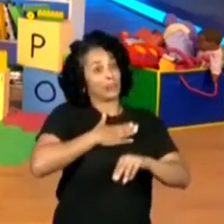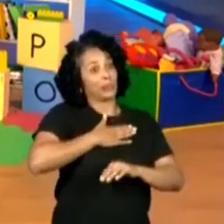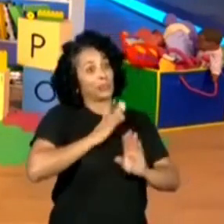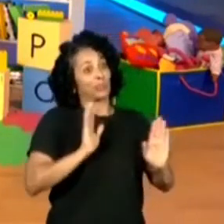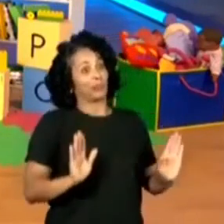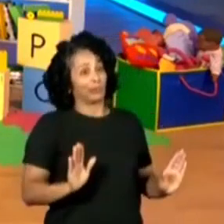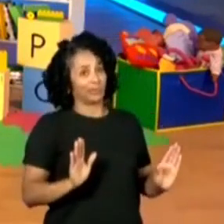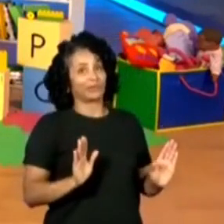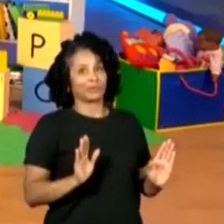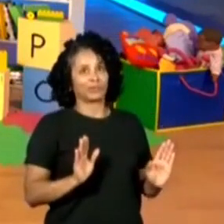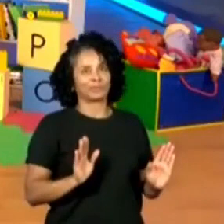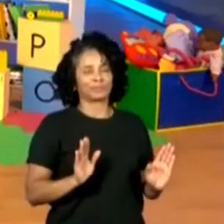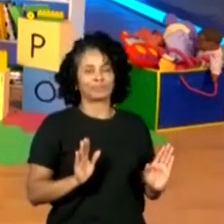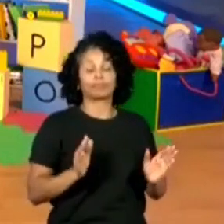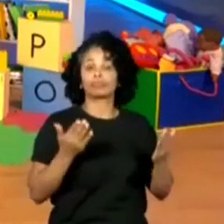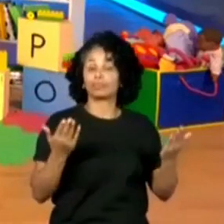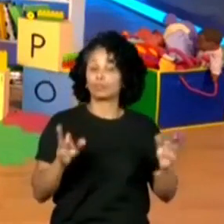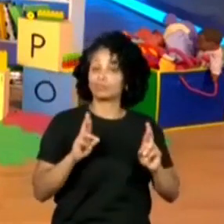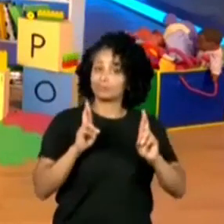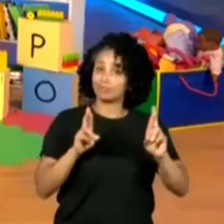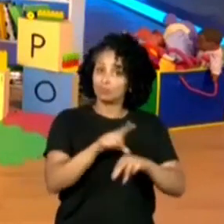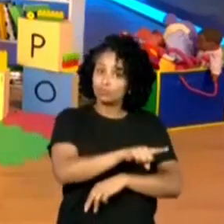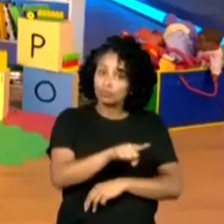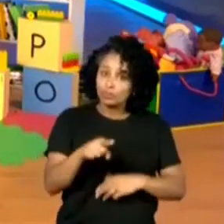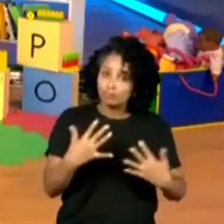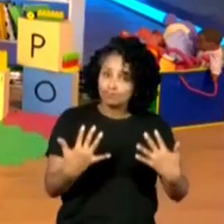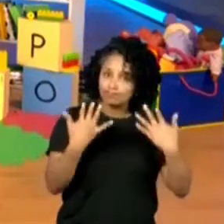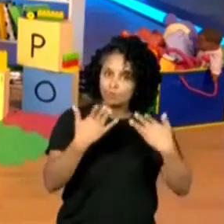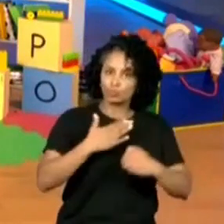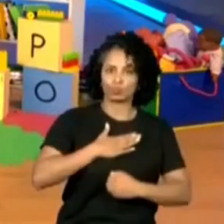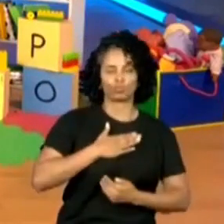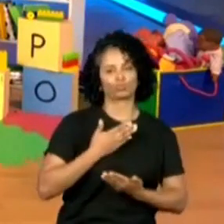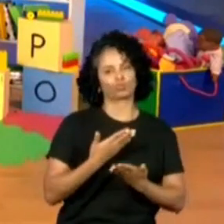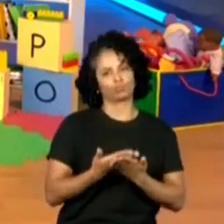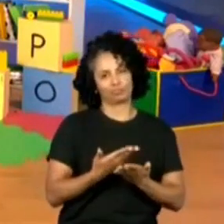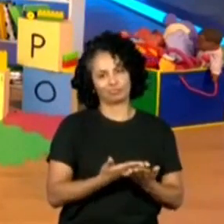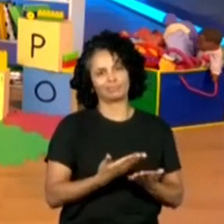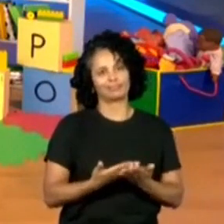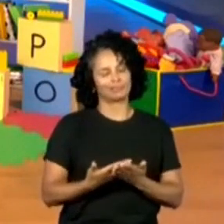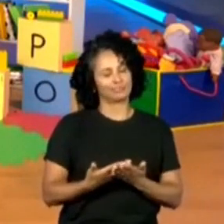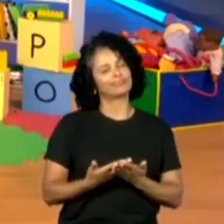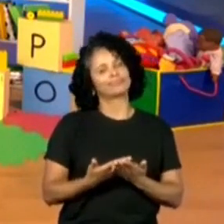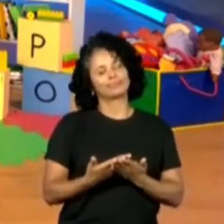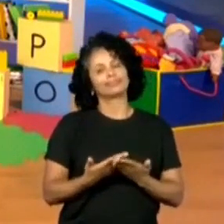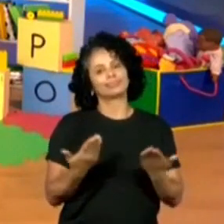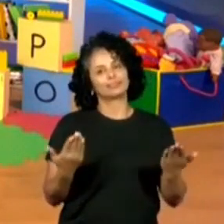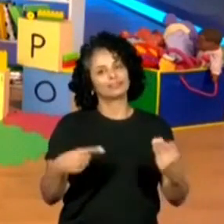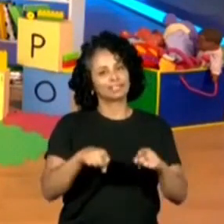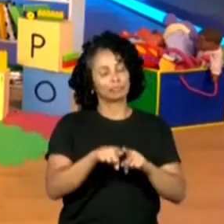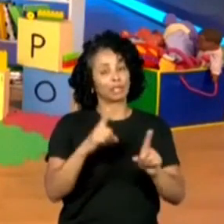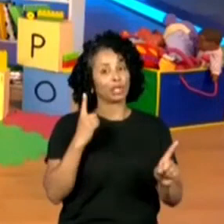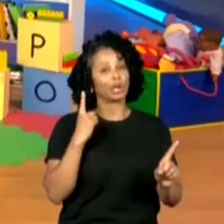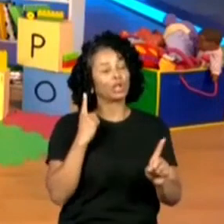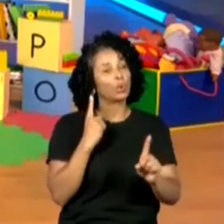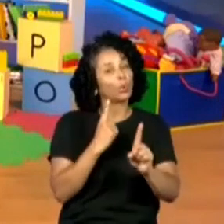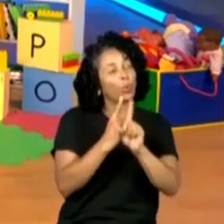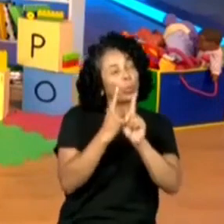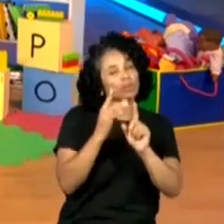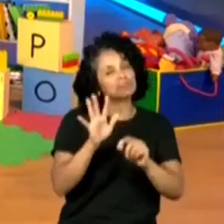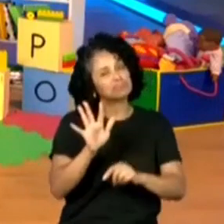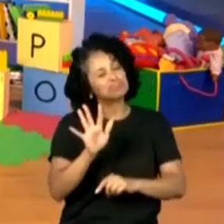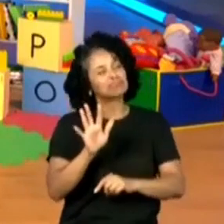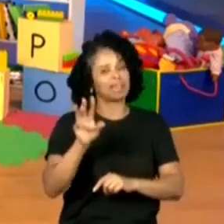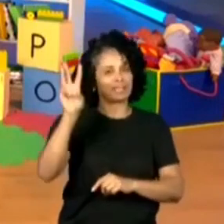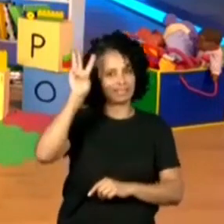Você sim. Valeu. Pessoal, eu espero que vocês tenham gostado, espero que vocês continuem aqui e vejo vocês lá na terça